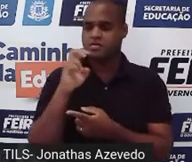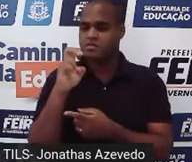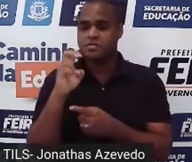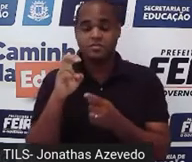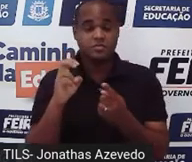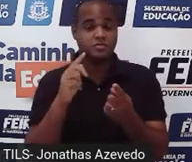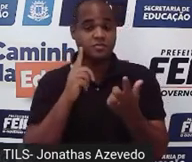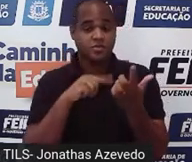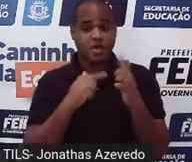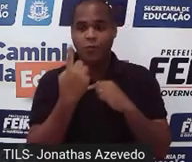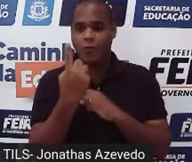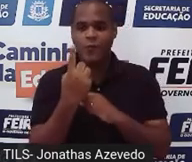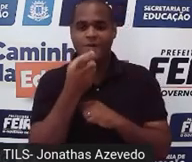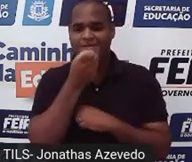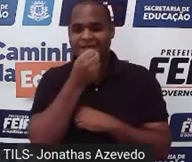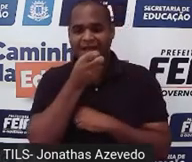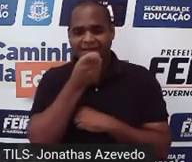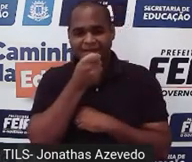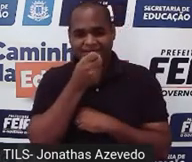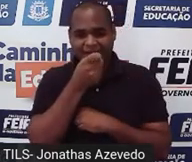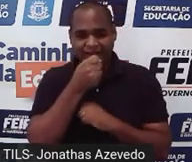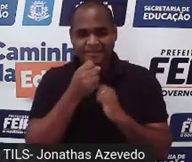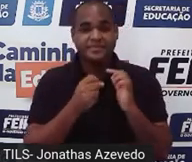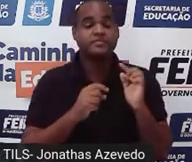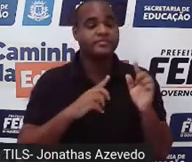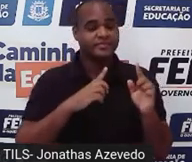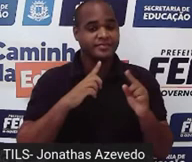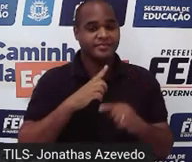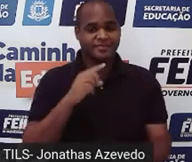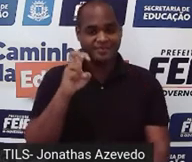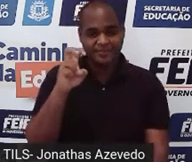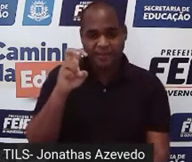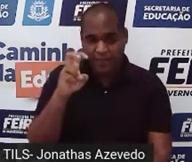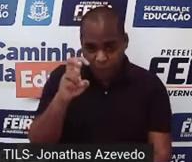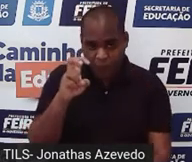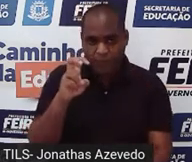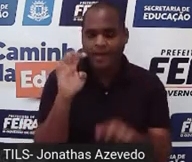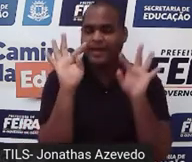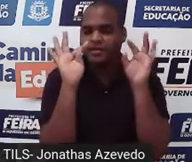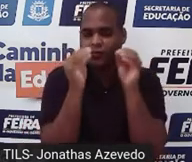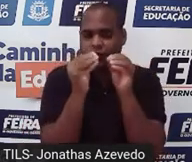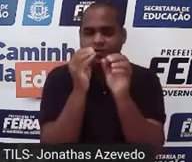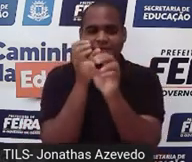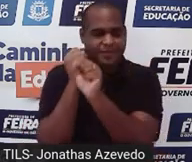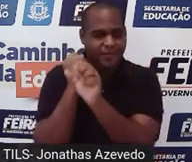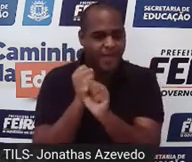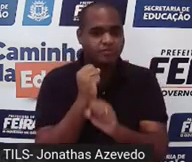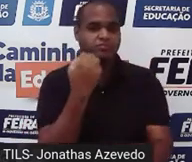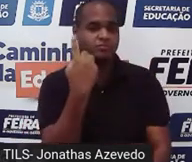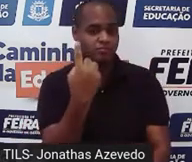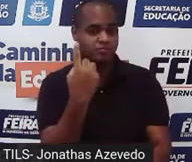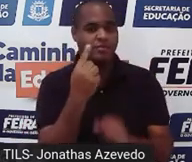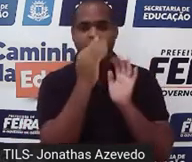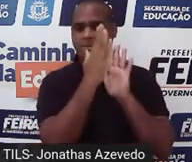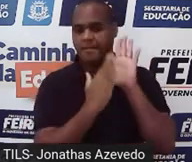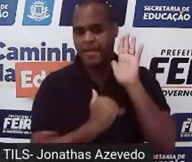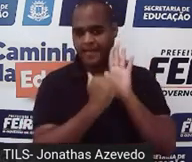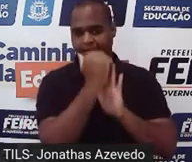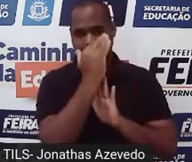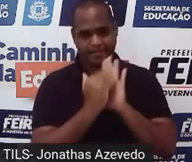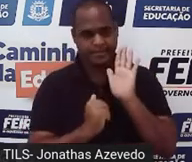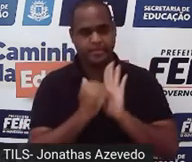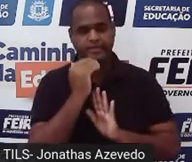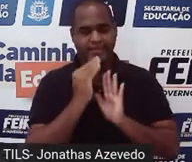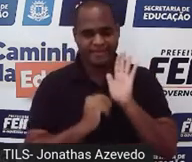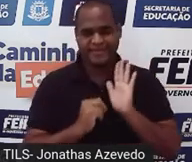pintado um em laranja. Olha só. Cinco é o todo. Um é a parte. Aqui a gente tem a ideia de